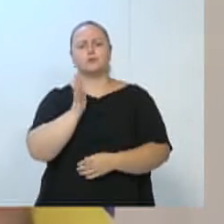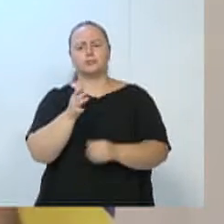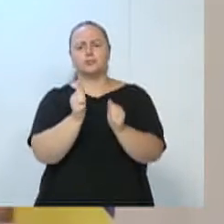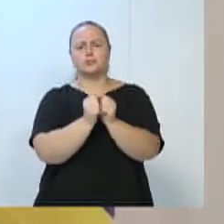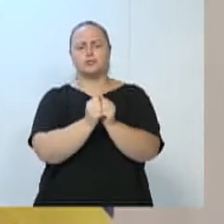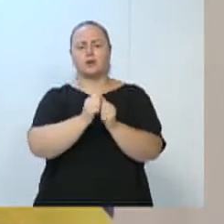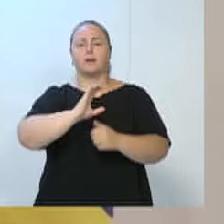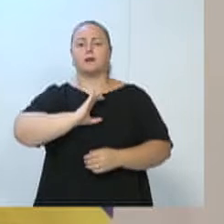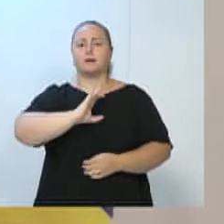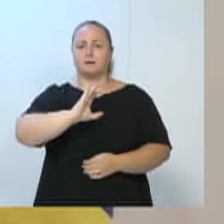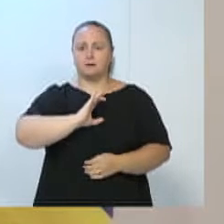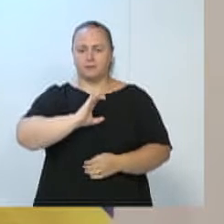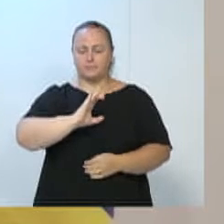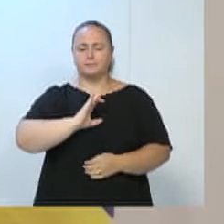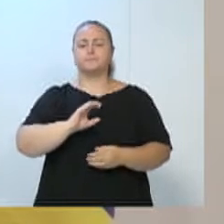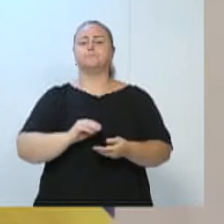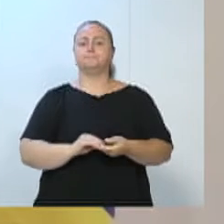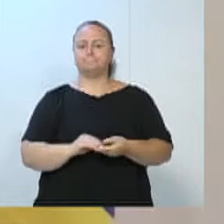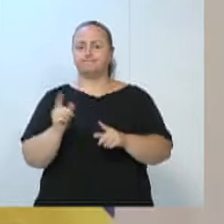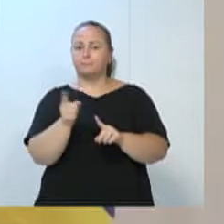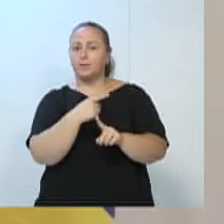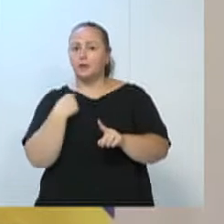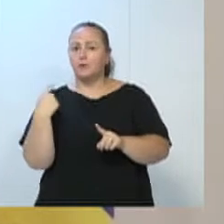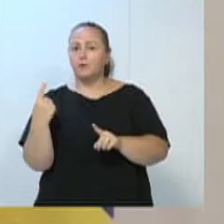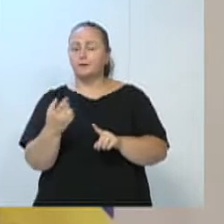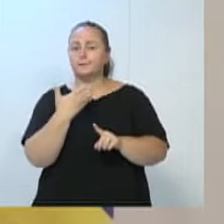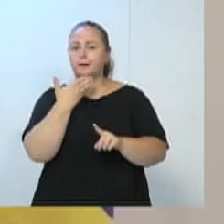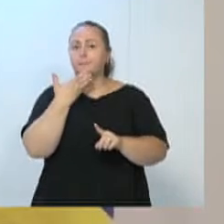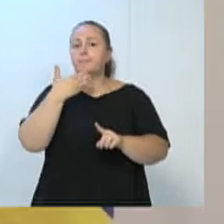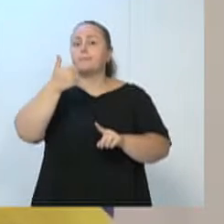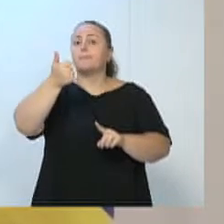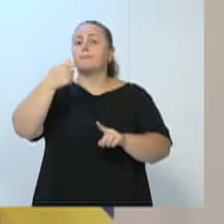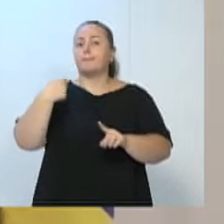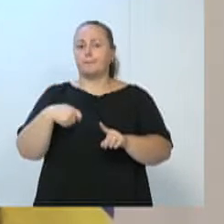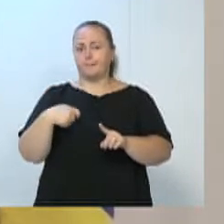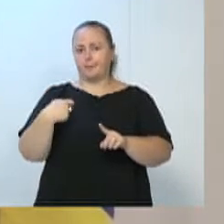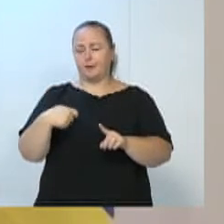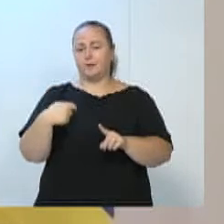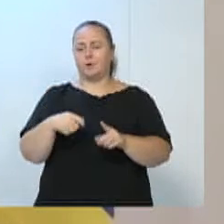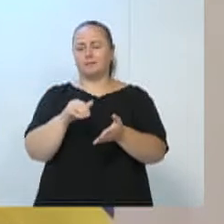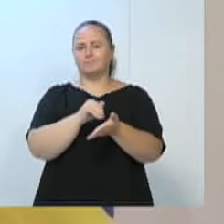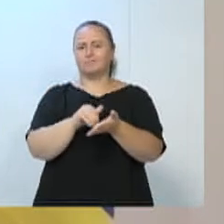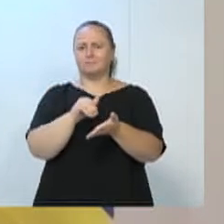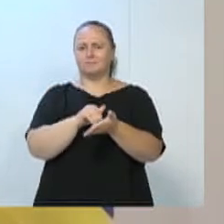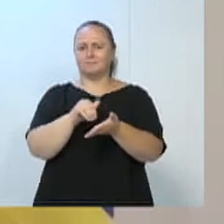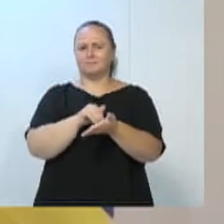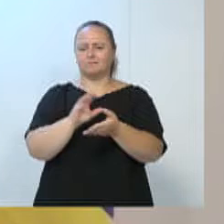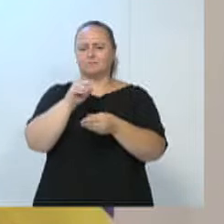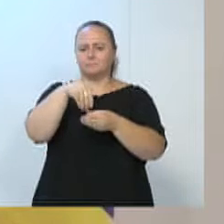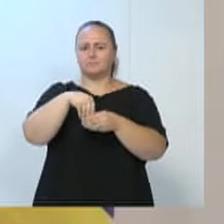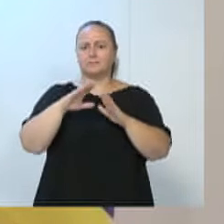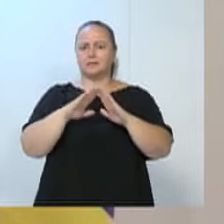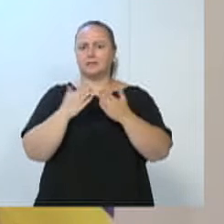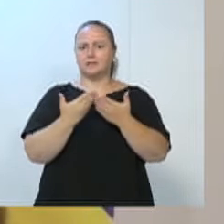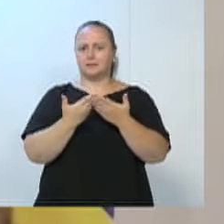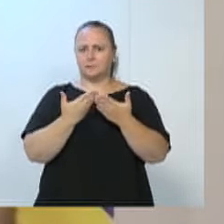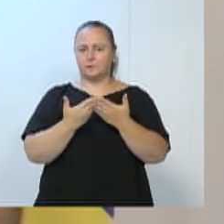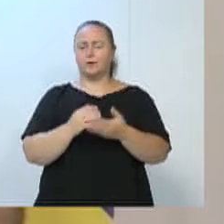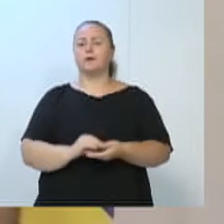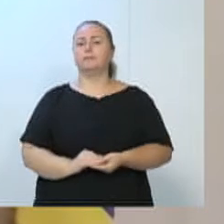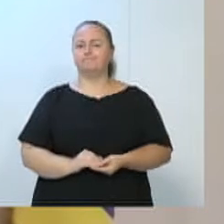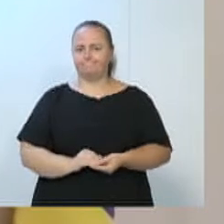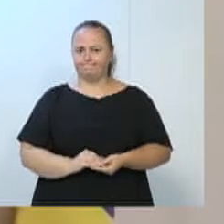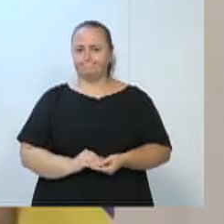escolares, nós precisamos avançar em algumas situações para a categoria dos secretários escolares, nós precisamos avançar em